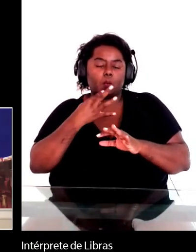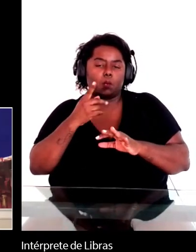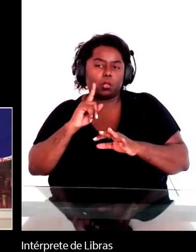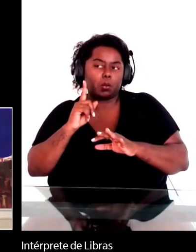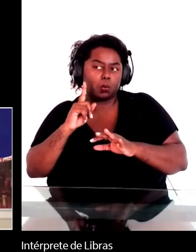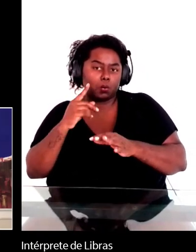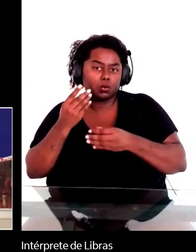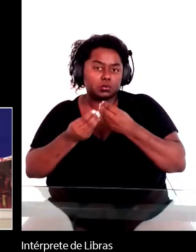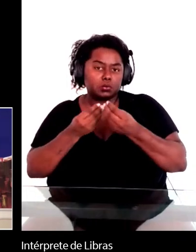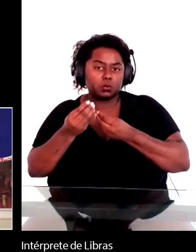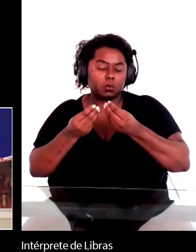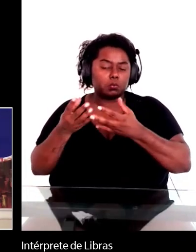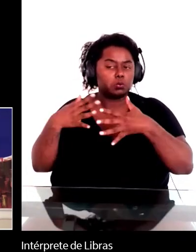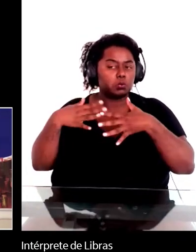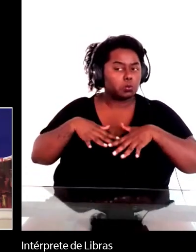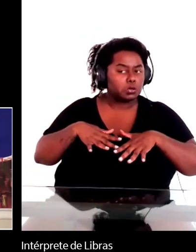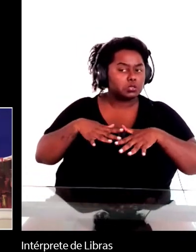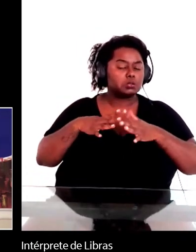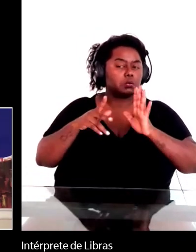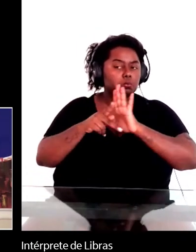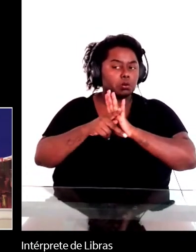Ana Lúcia por favor